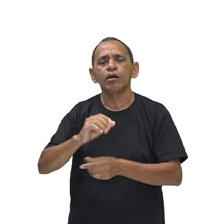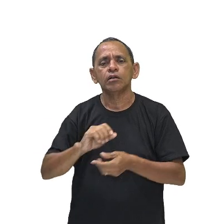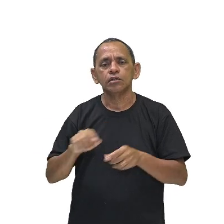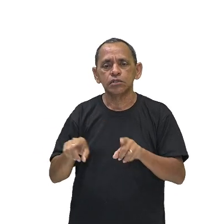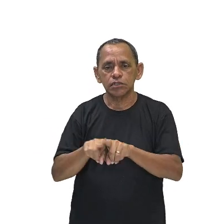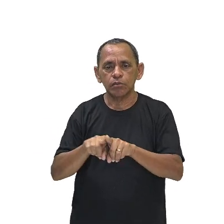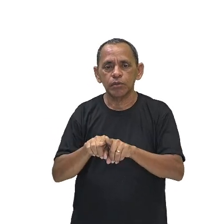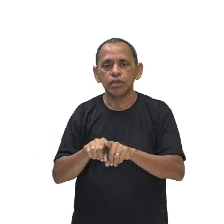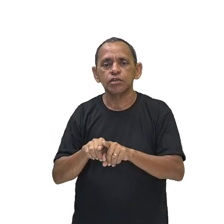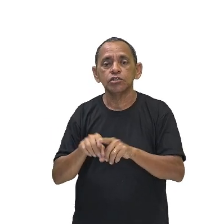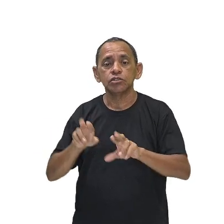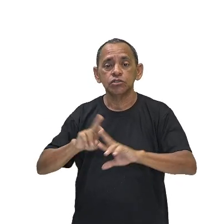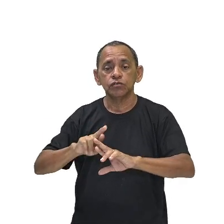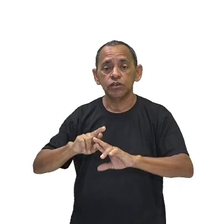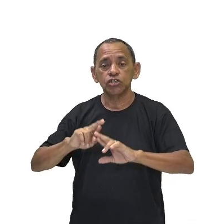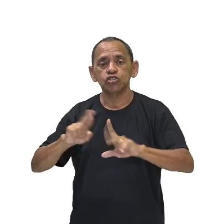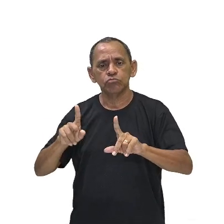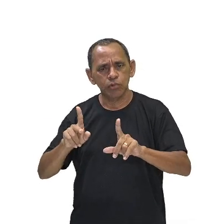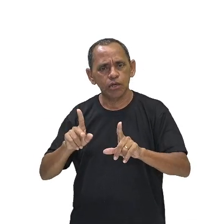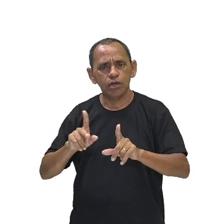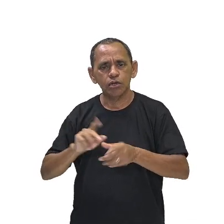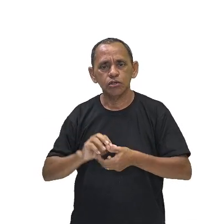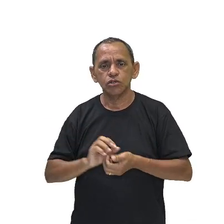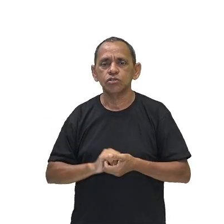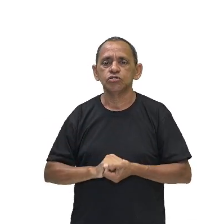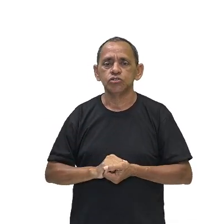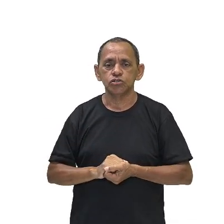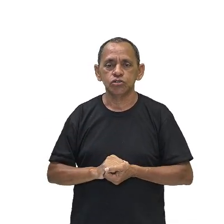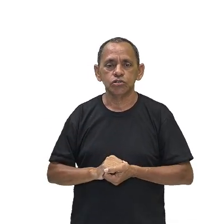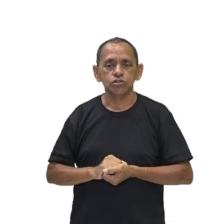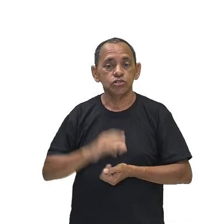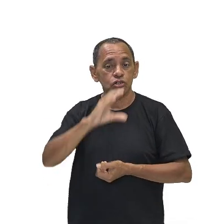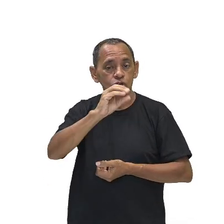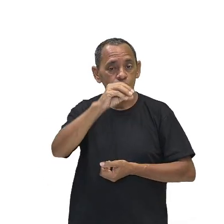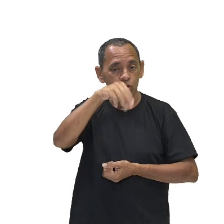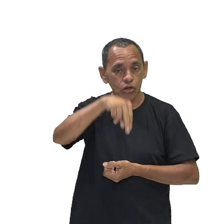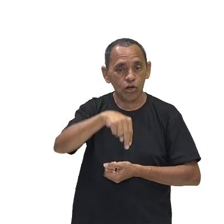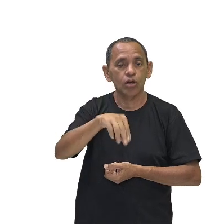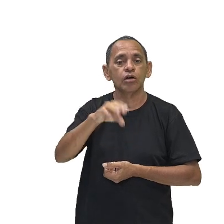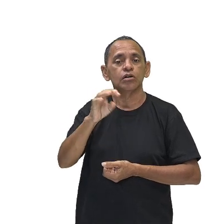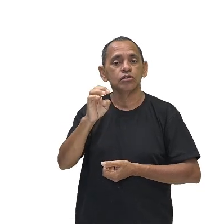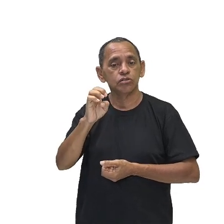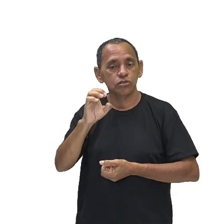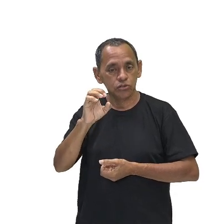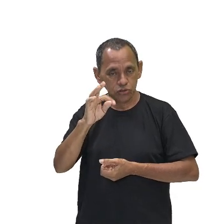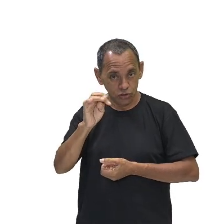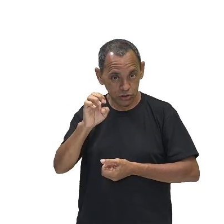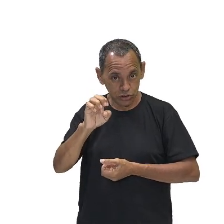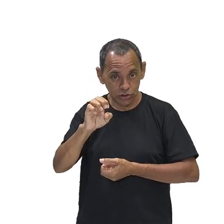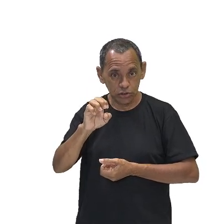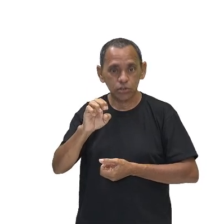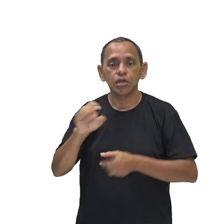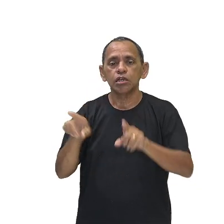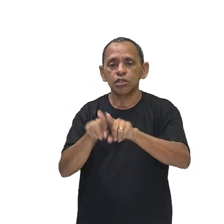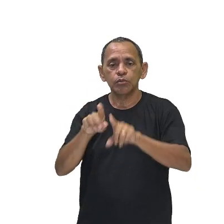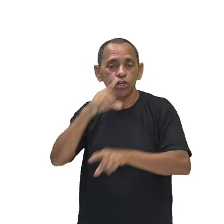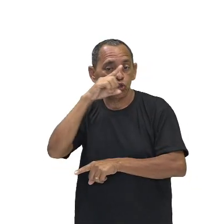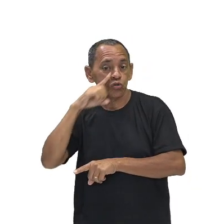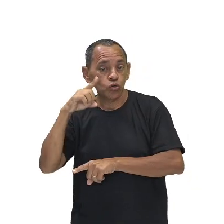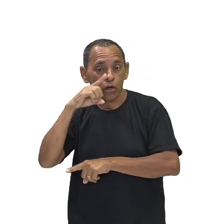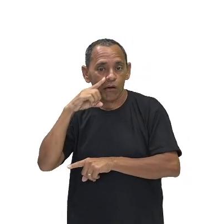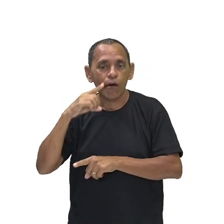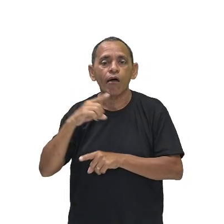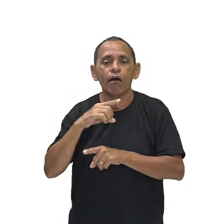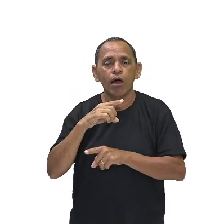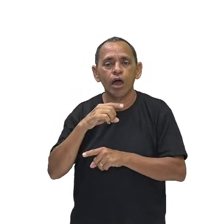então, diferentemente, por exemplo, de Conte e de Urcaime, ele vai trazer uma nova